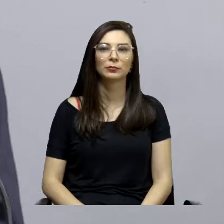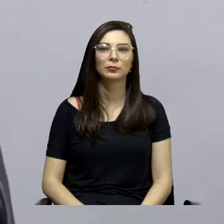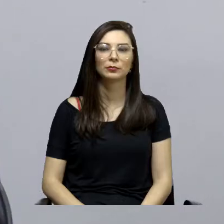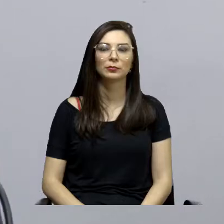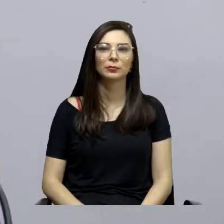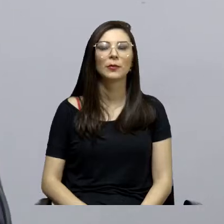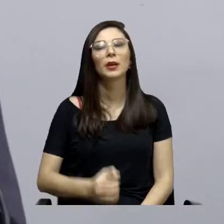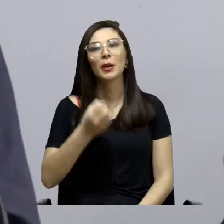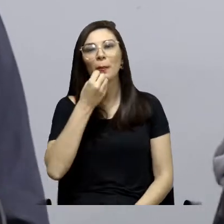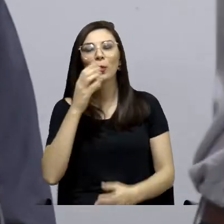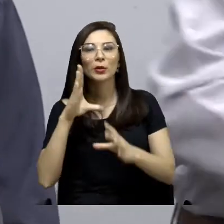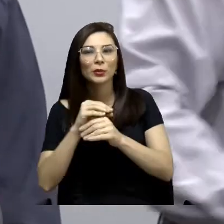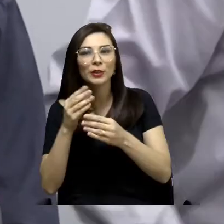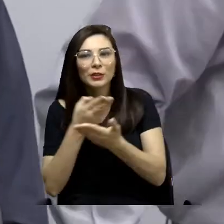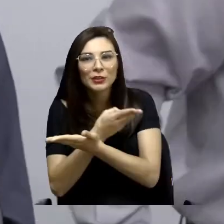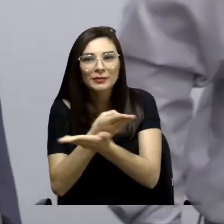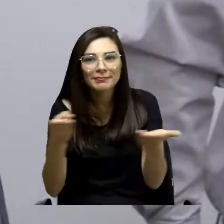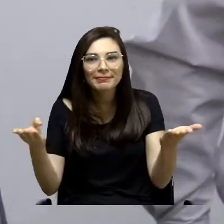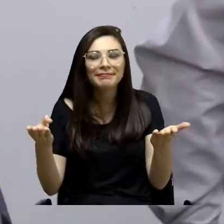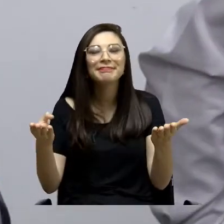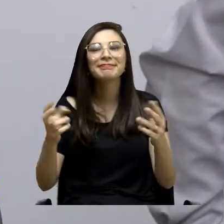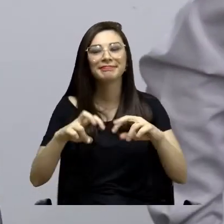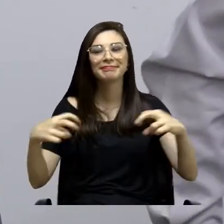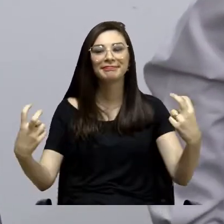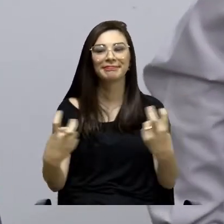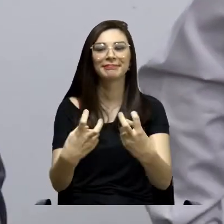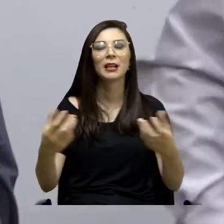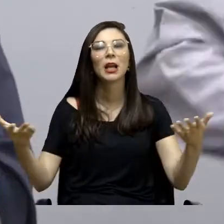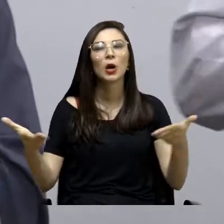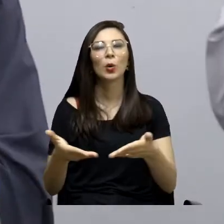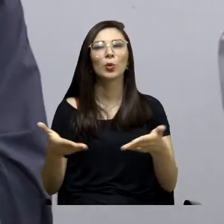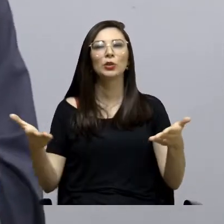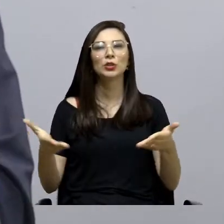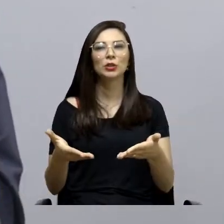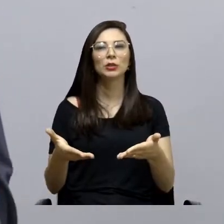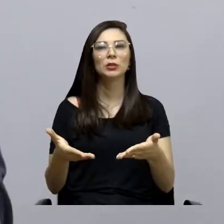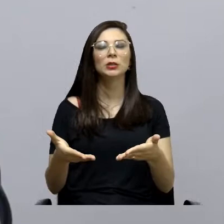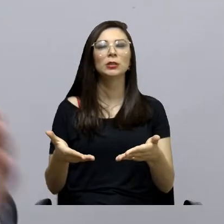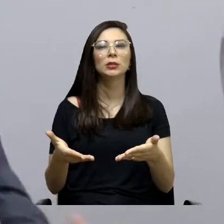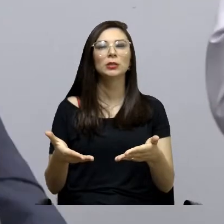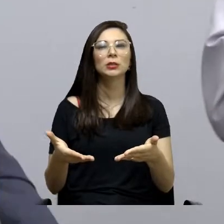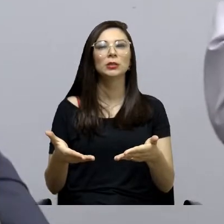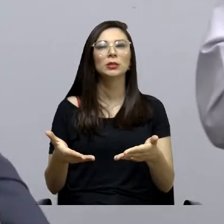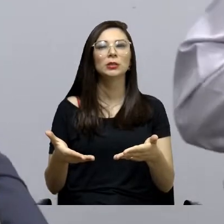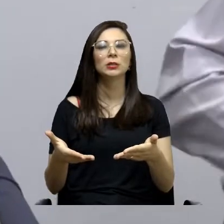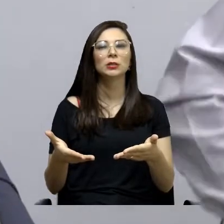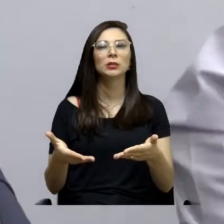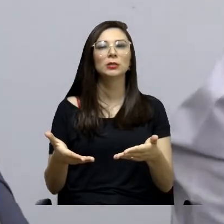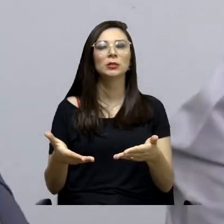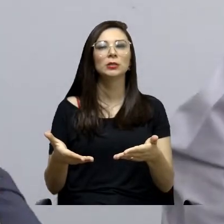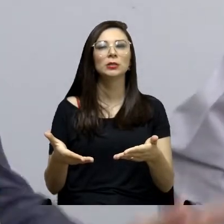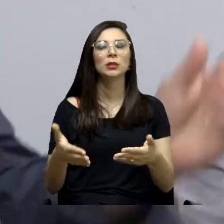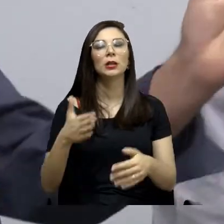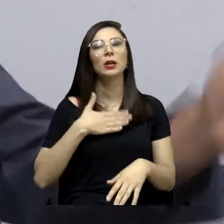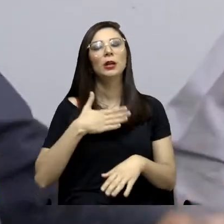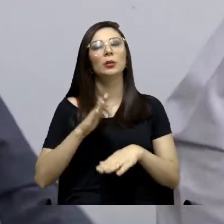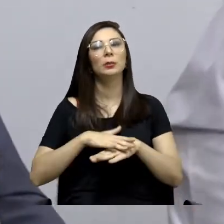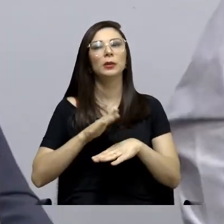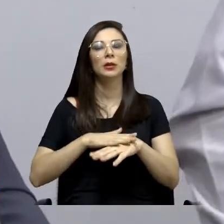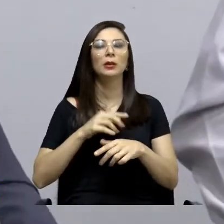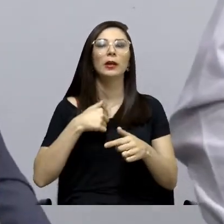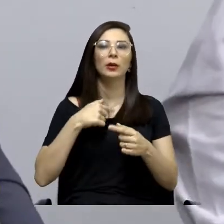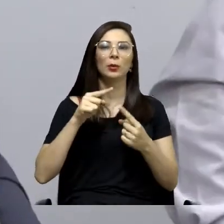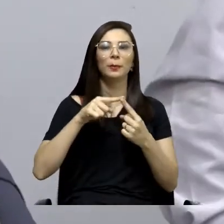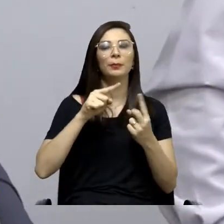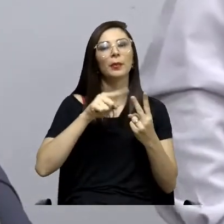Boa noite a todos, hoje eu, Maiko Queiroz